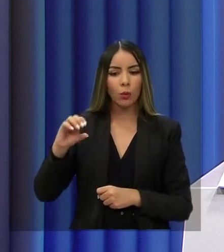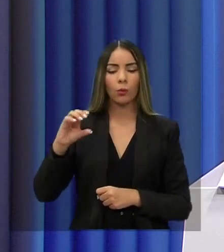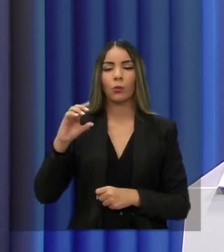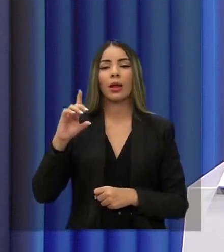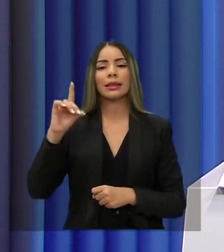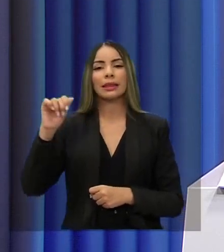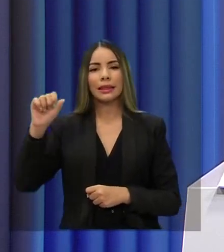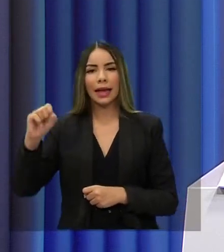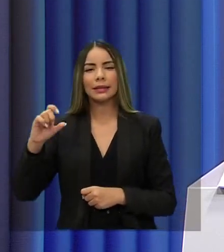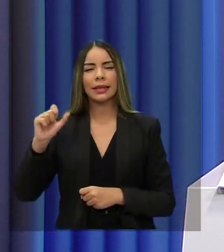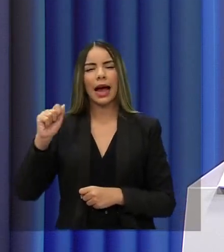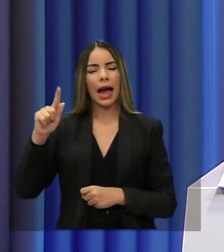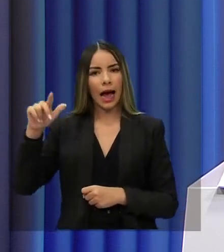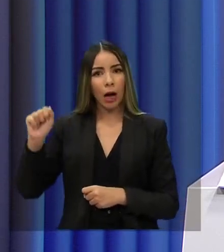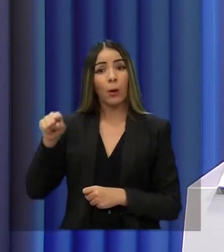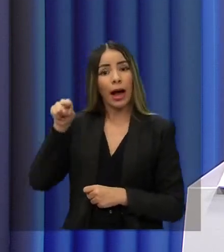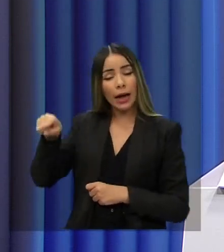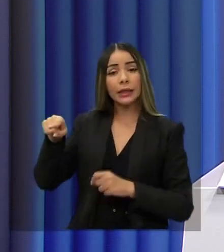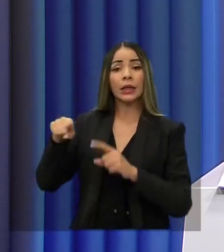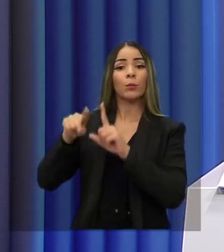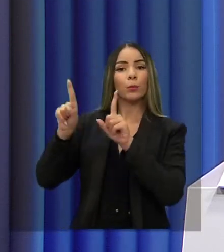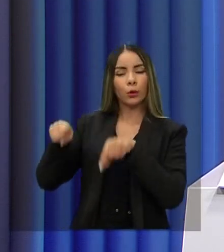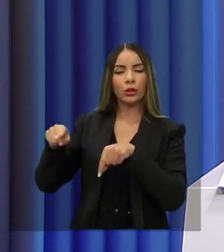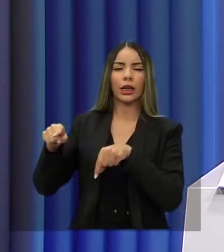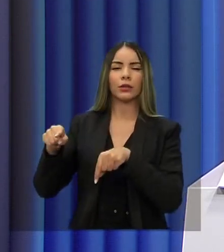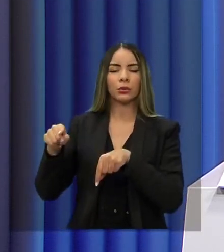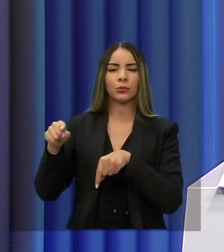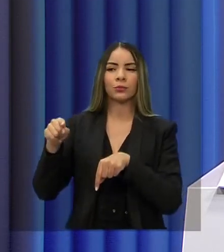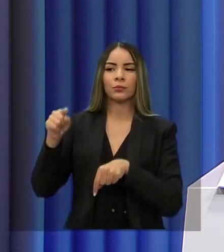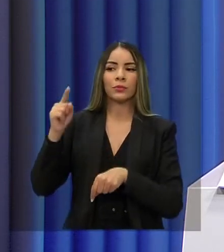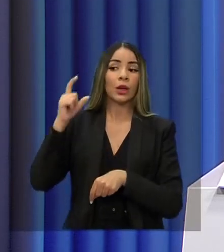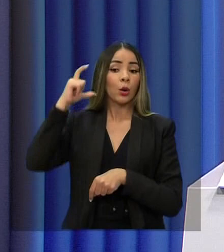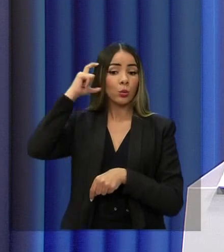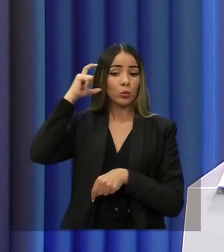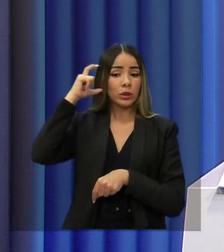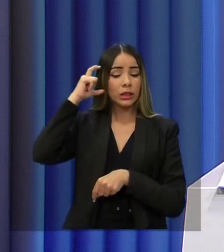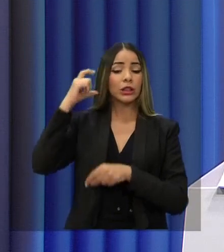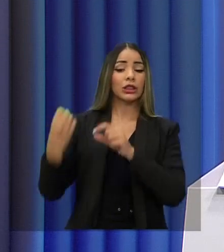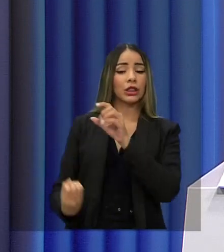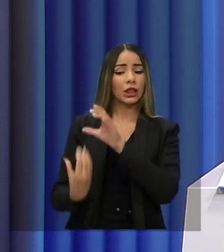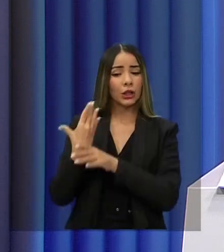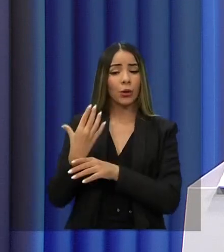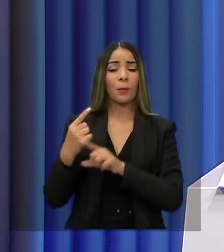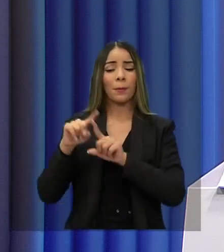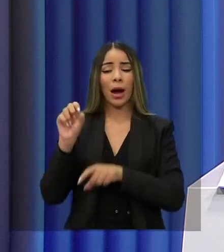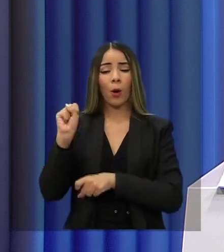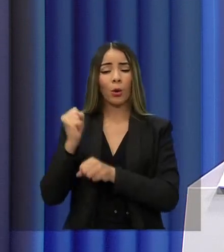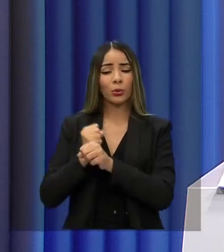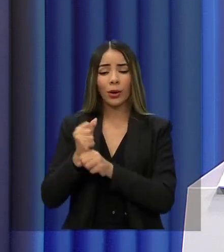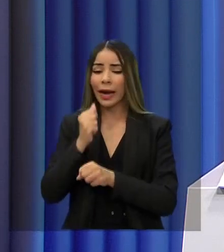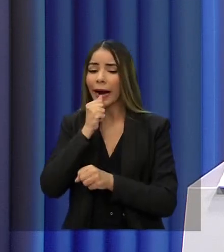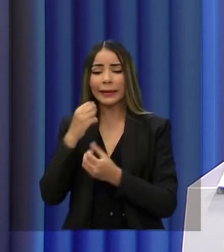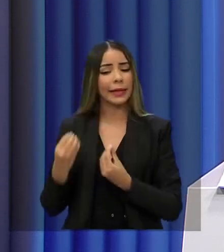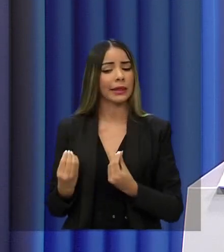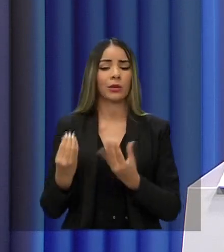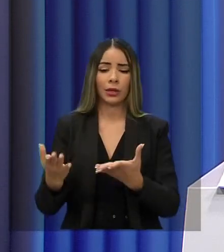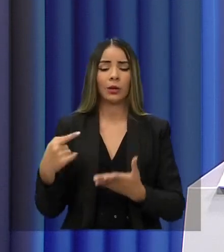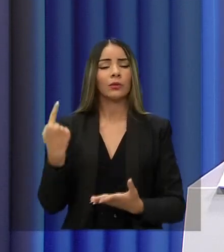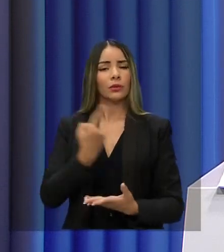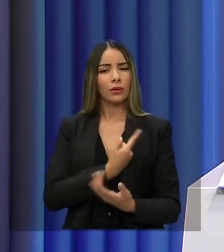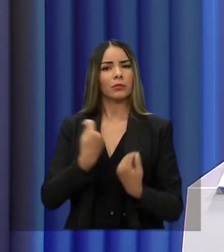criado pelo governador Esvernador Cid Gomes, que depois de oito anos ainda não foi entregue. É preciso vontade,